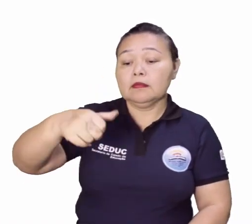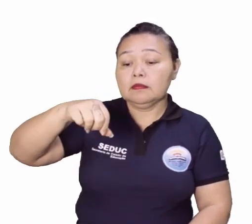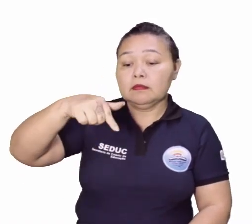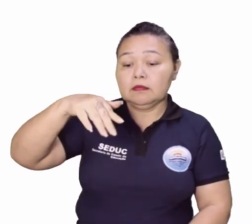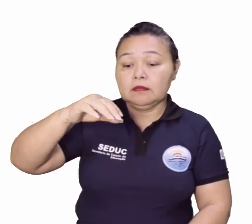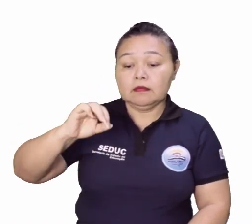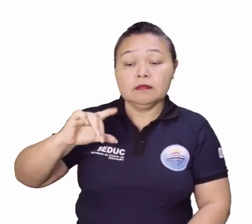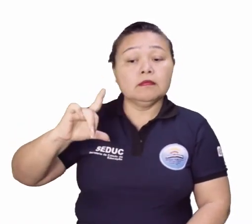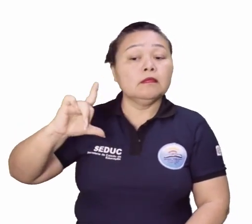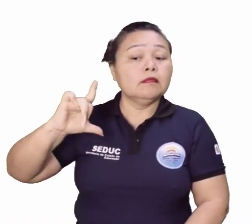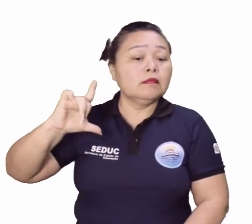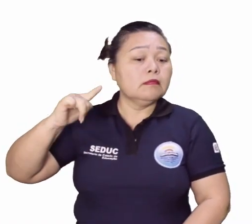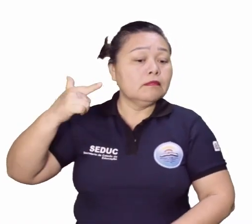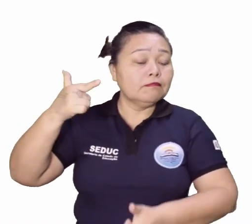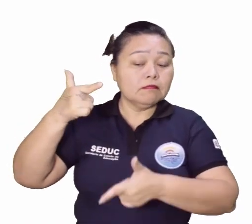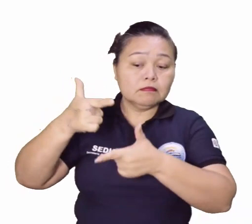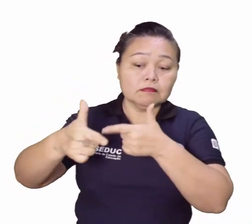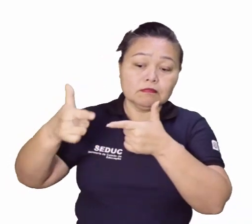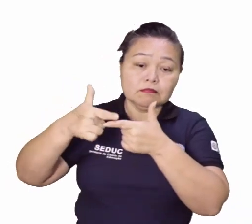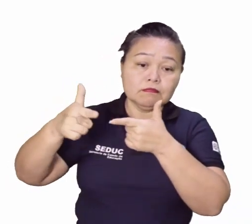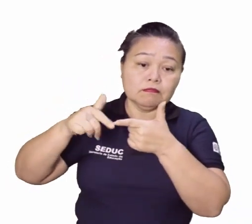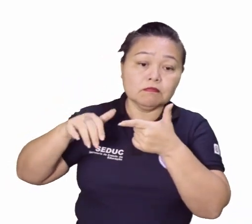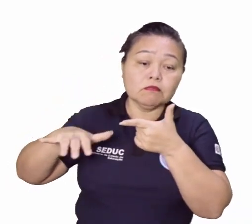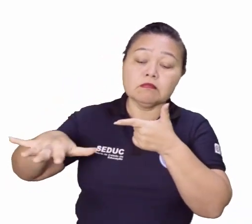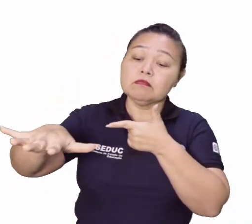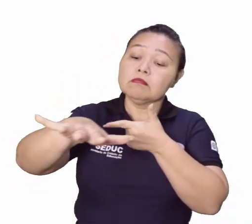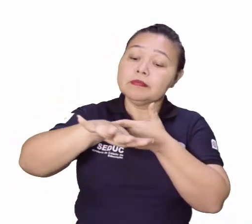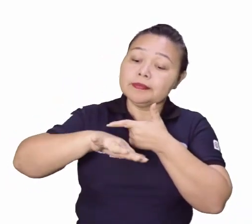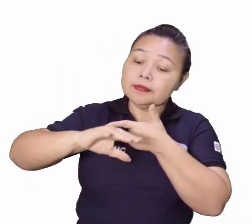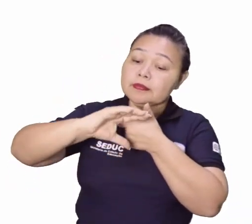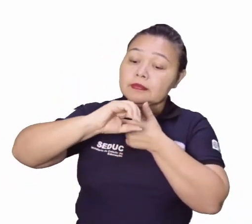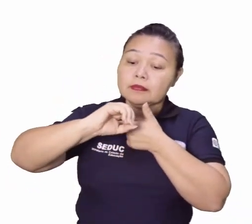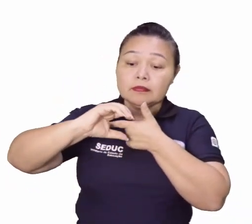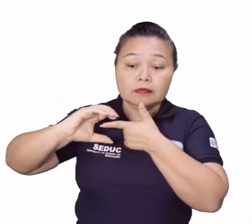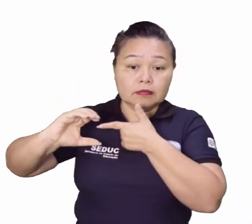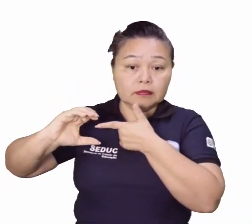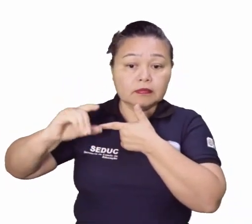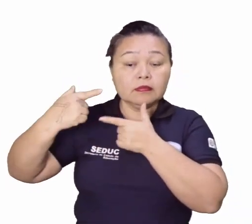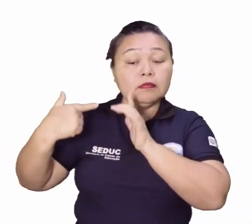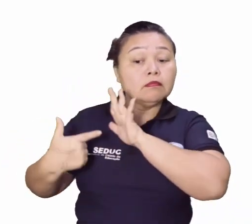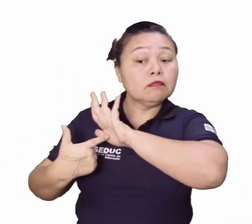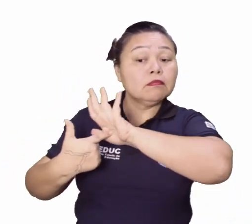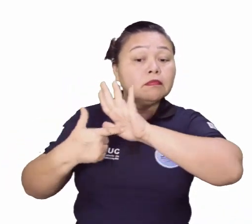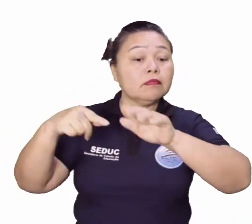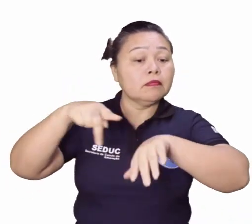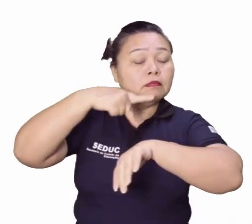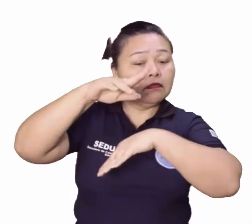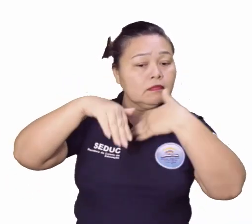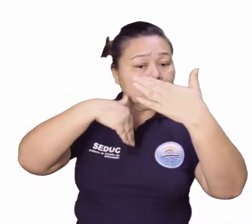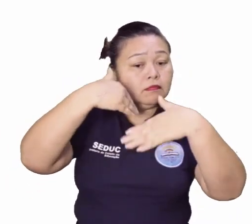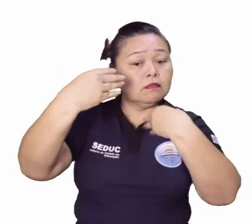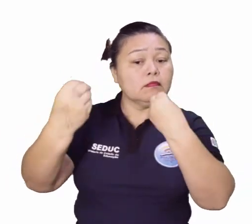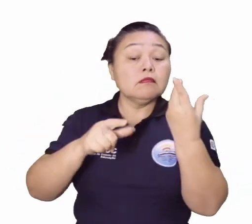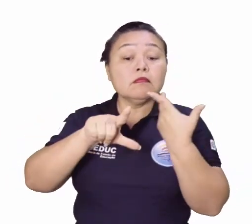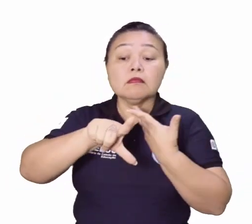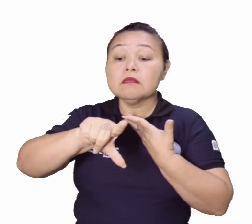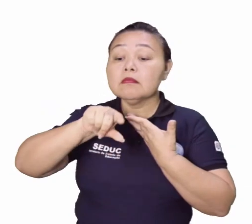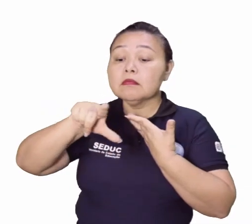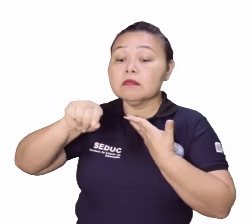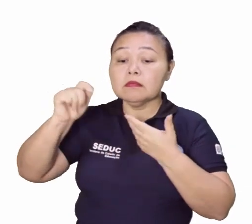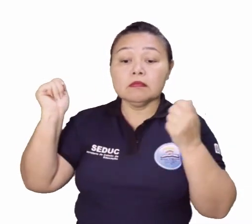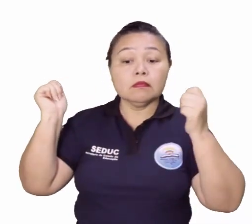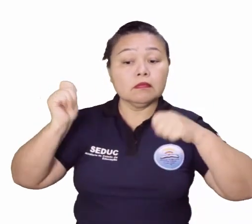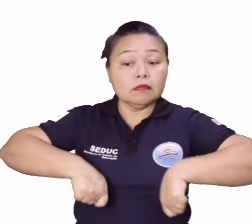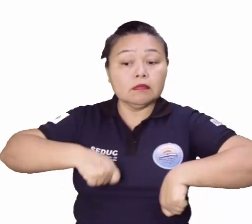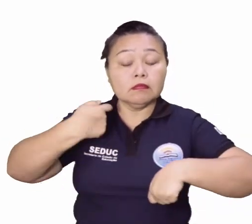teve um grande impacto no mundo ocidental, quando se mostrou para os países avançados como uma opção